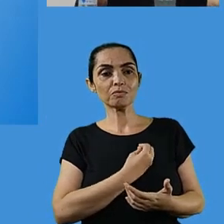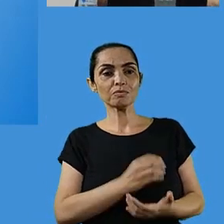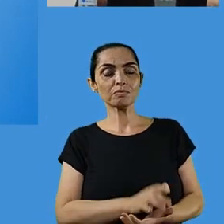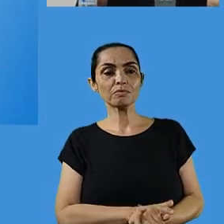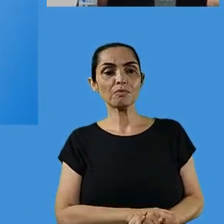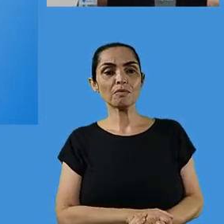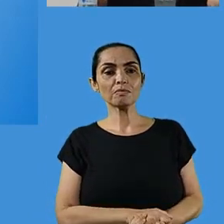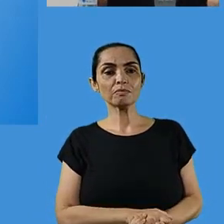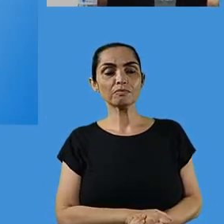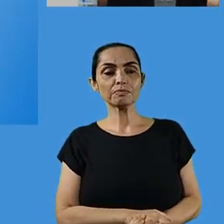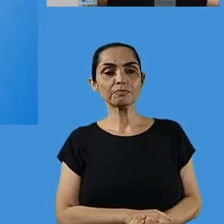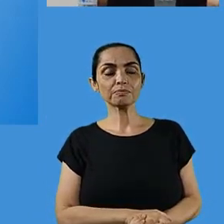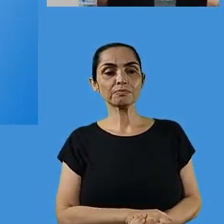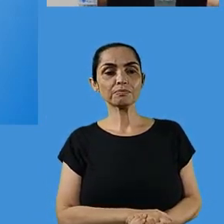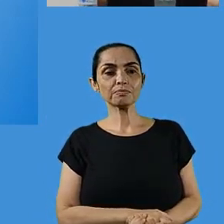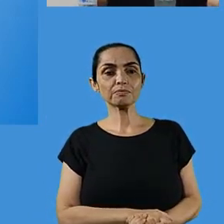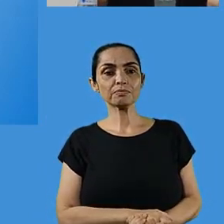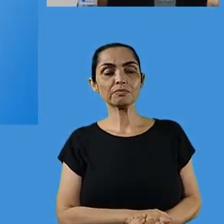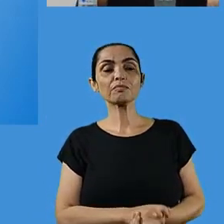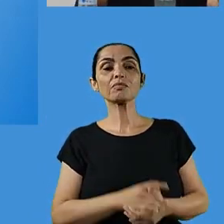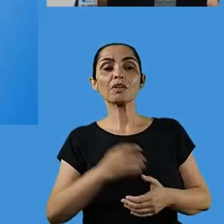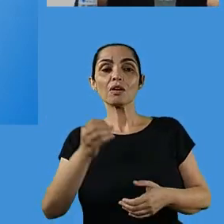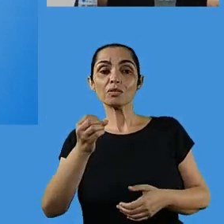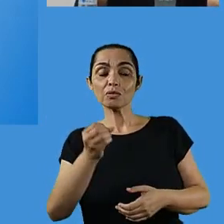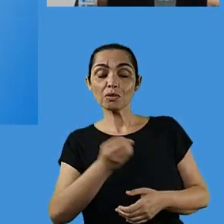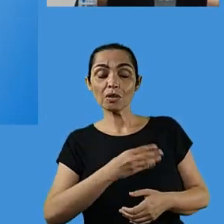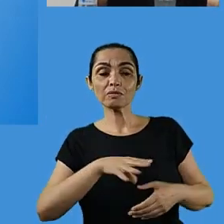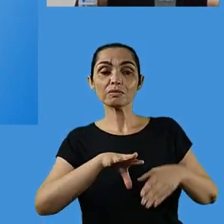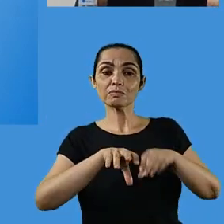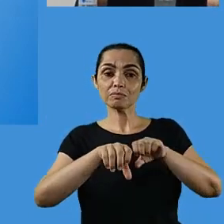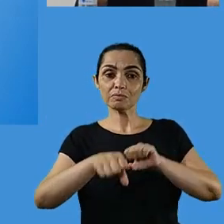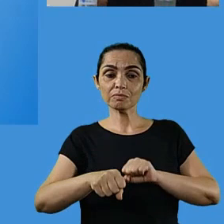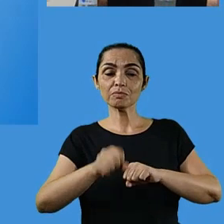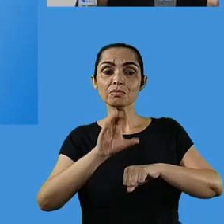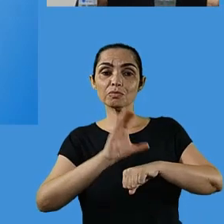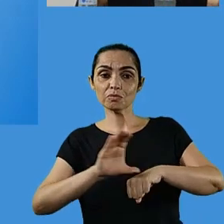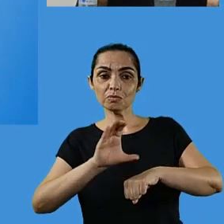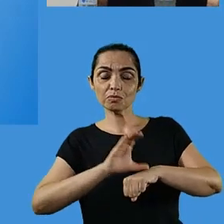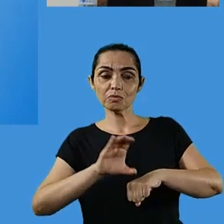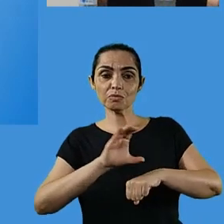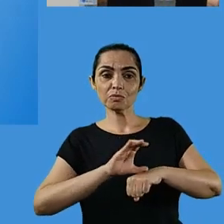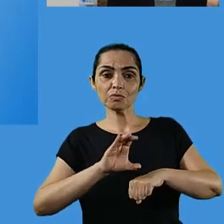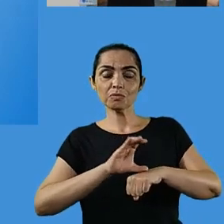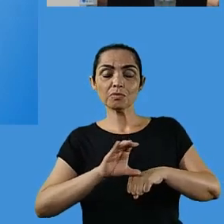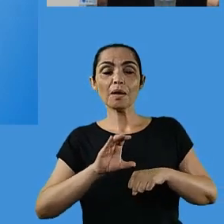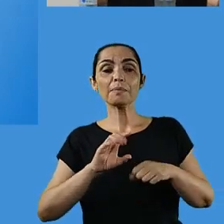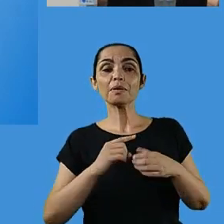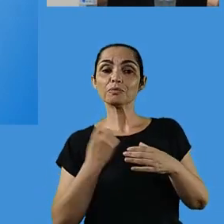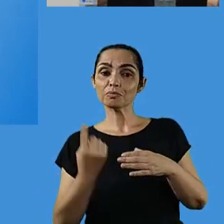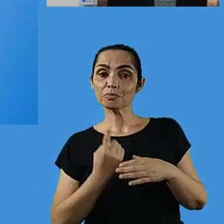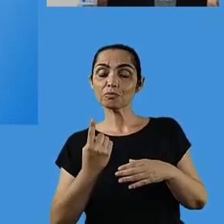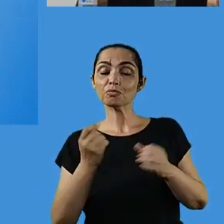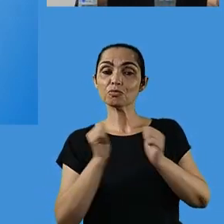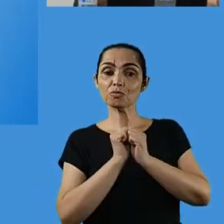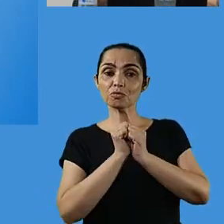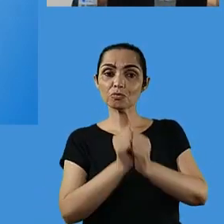trabalhando e continuarão à disposição agora no início, na volta às aulas presenciais.